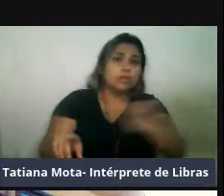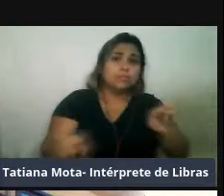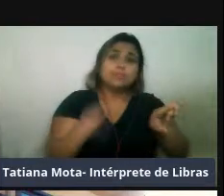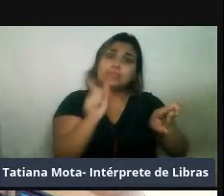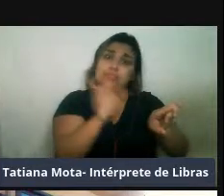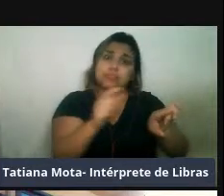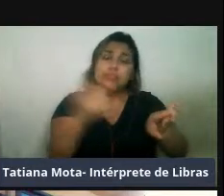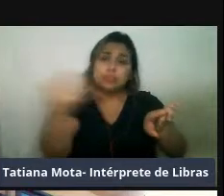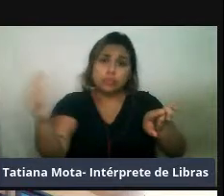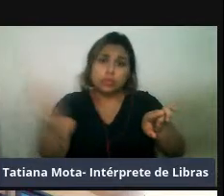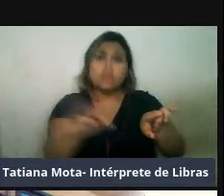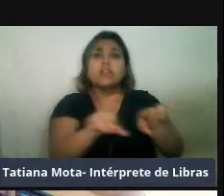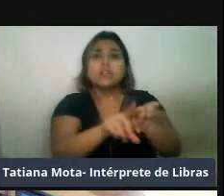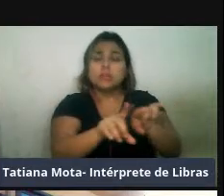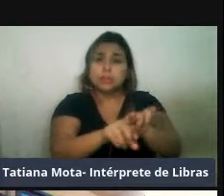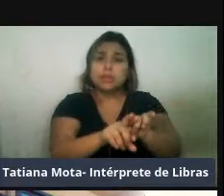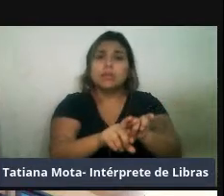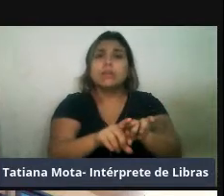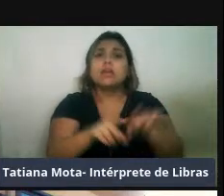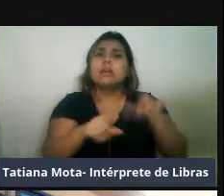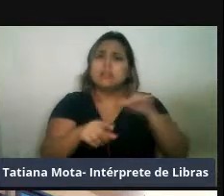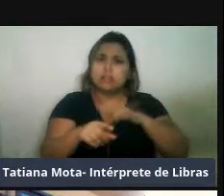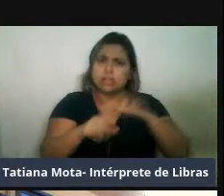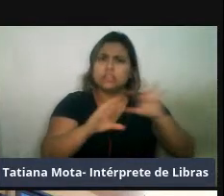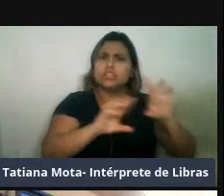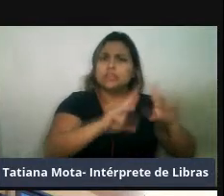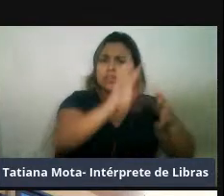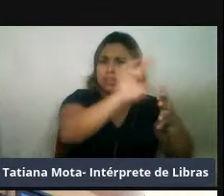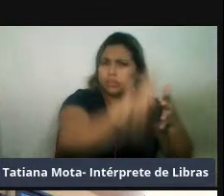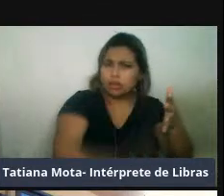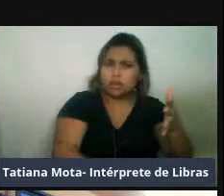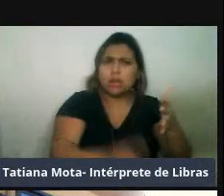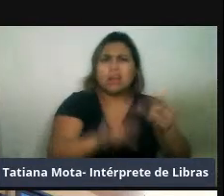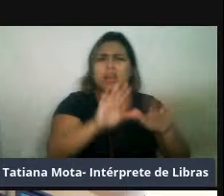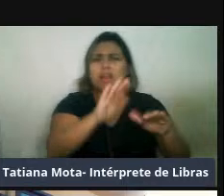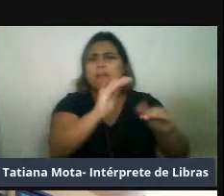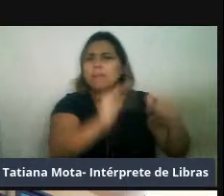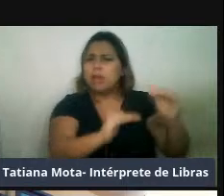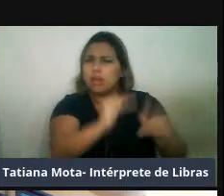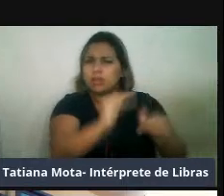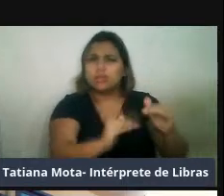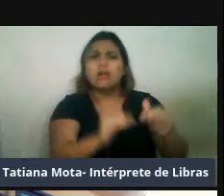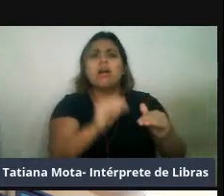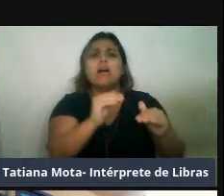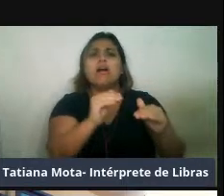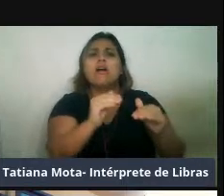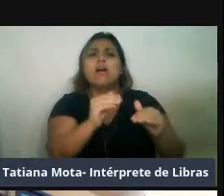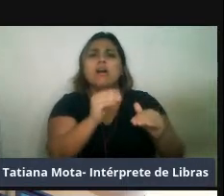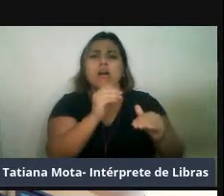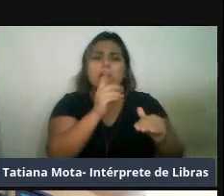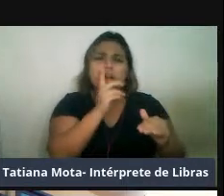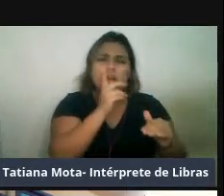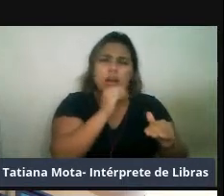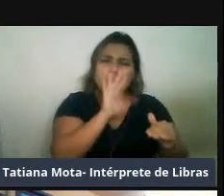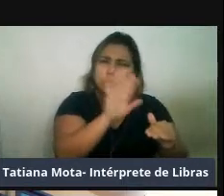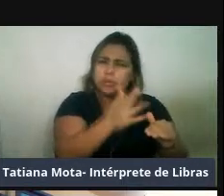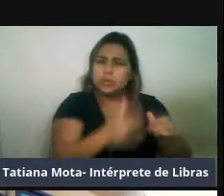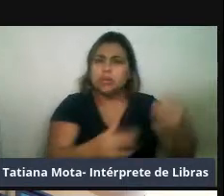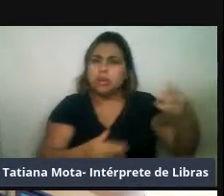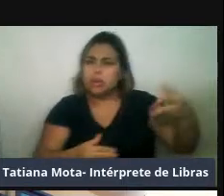concentração de espécies associada às latitudes medianas, né, águas temperadas entre 30 graus